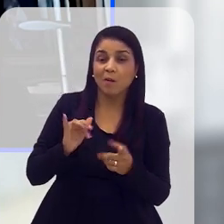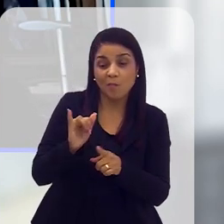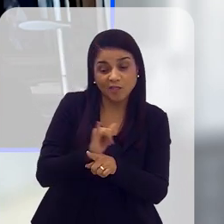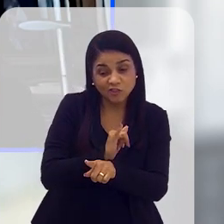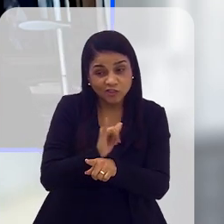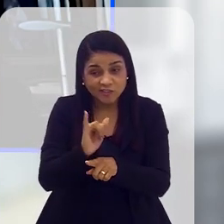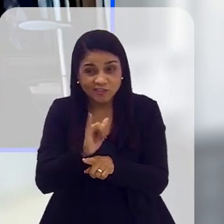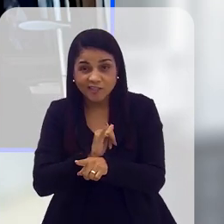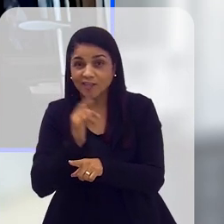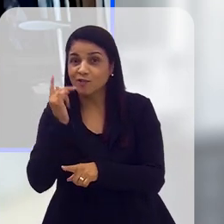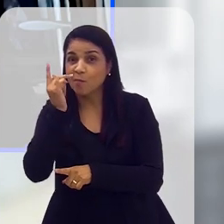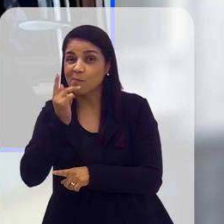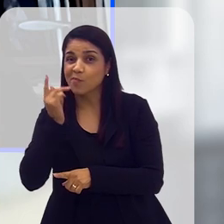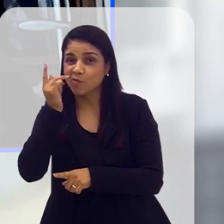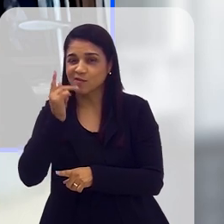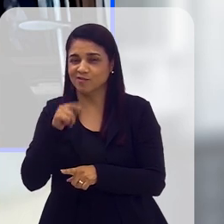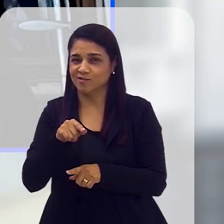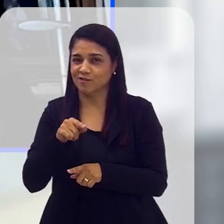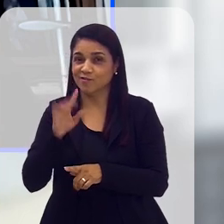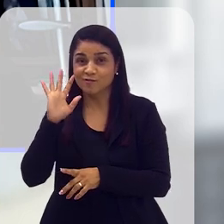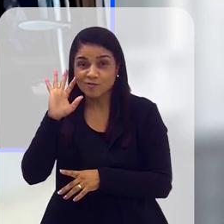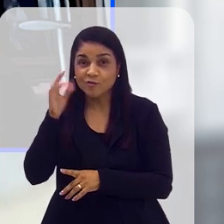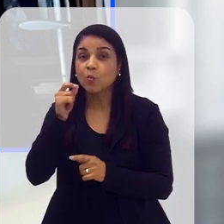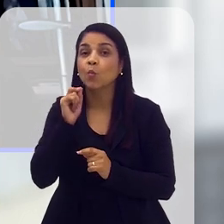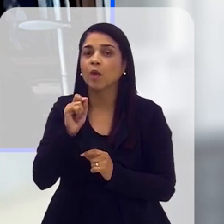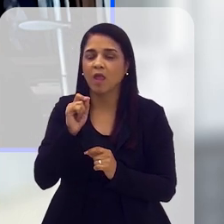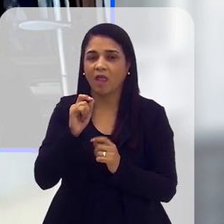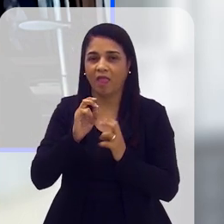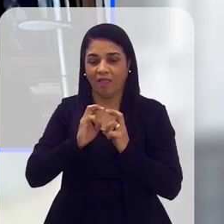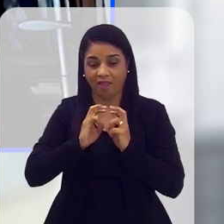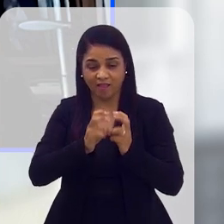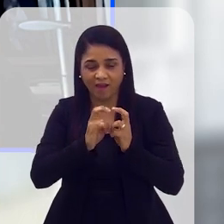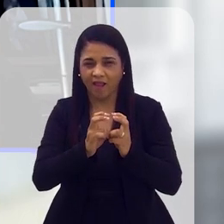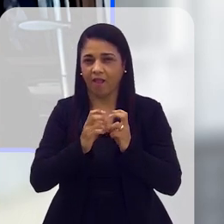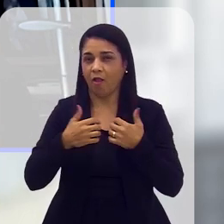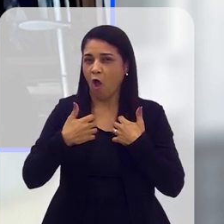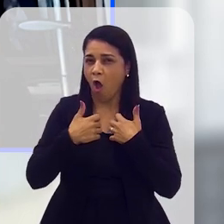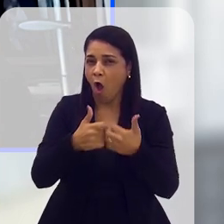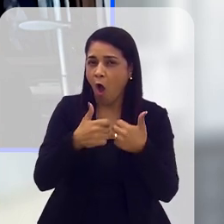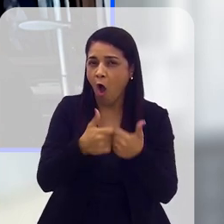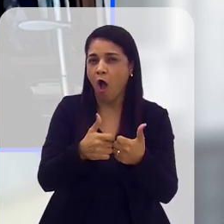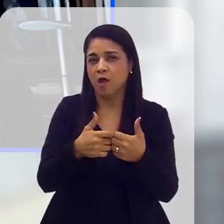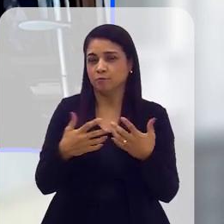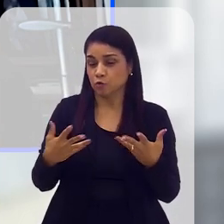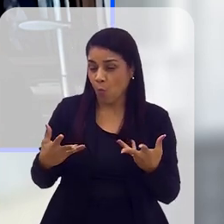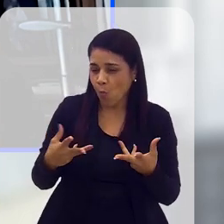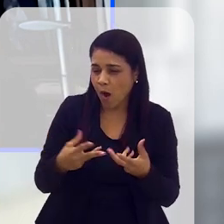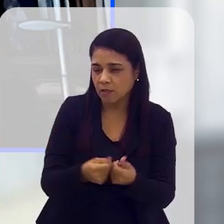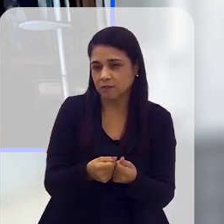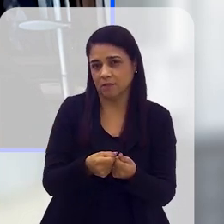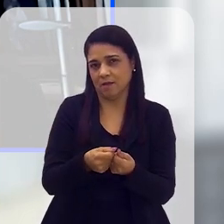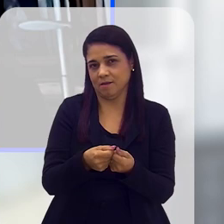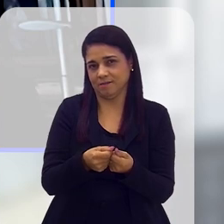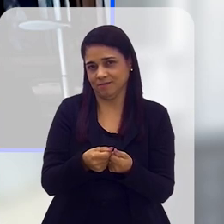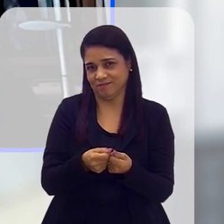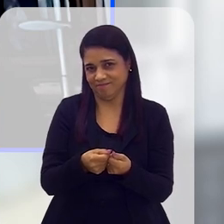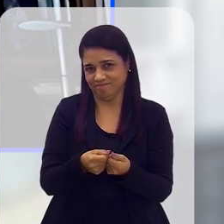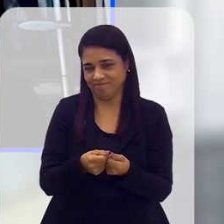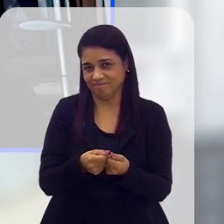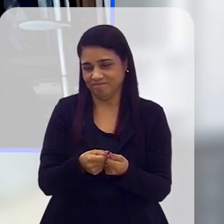nessas políticas, mas não é, claramente, a solução é o transporte público, coletivo, de qualidade, eletrificado.